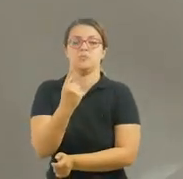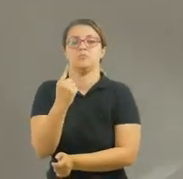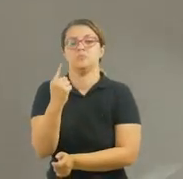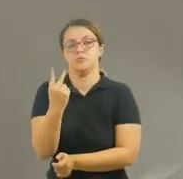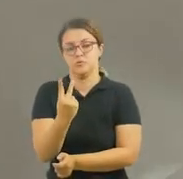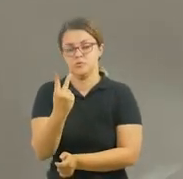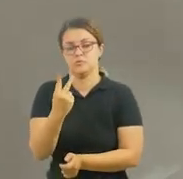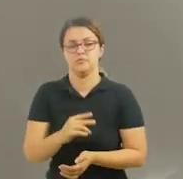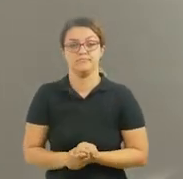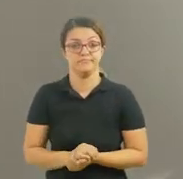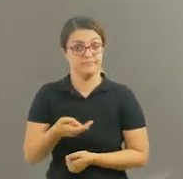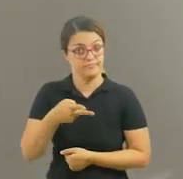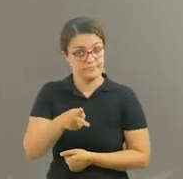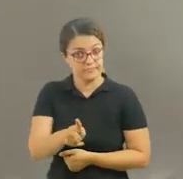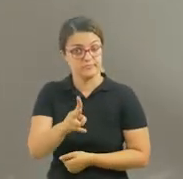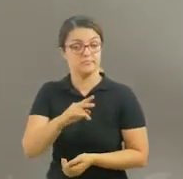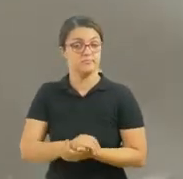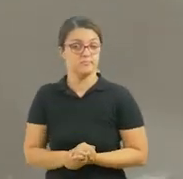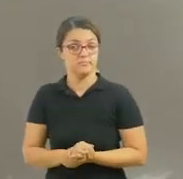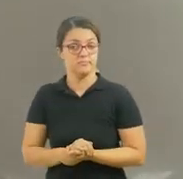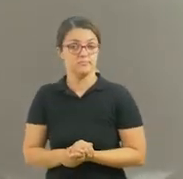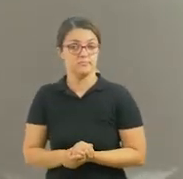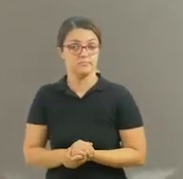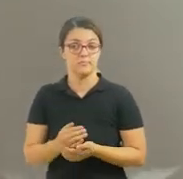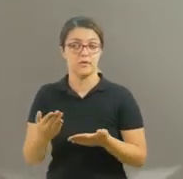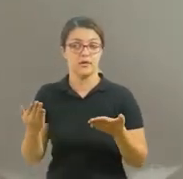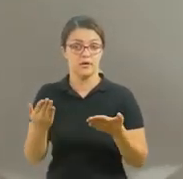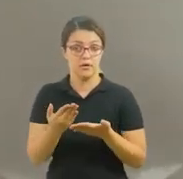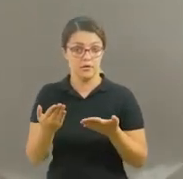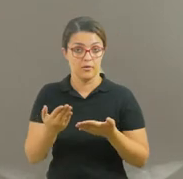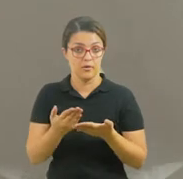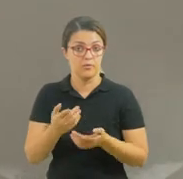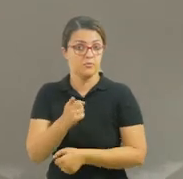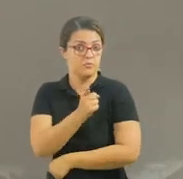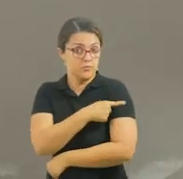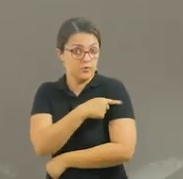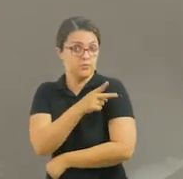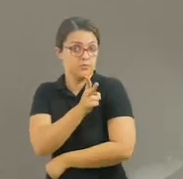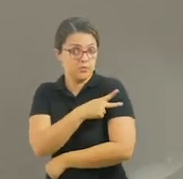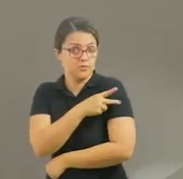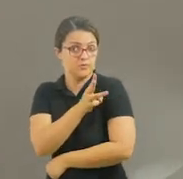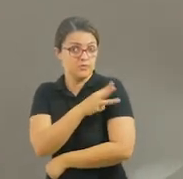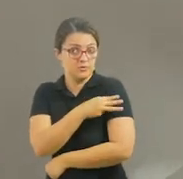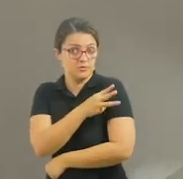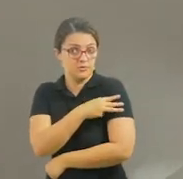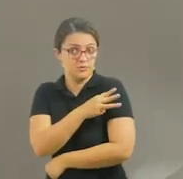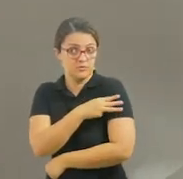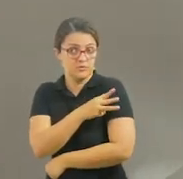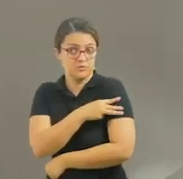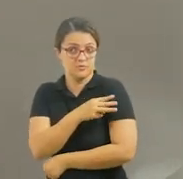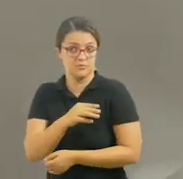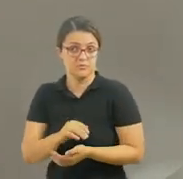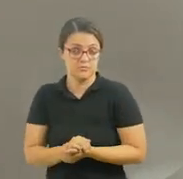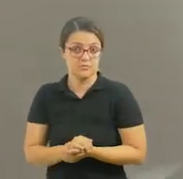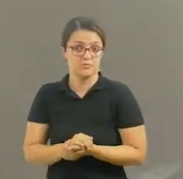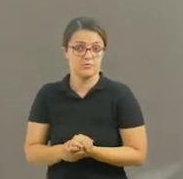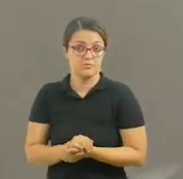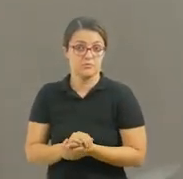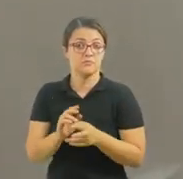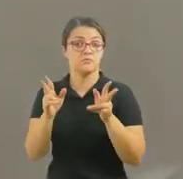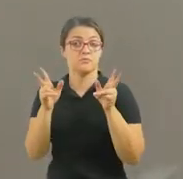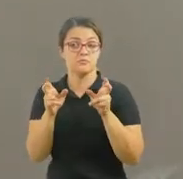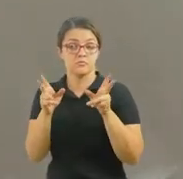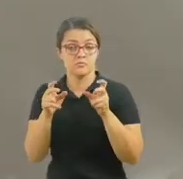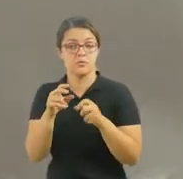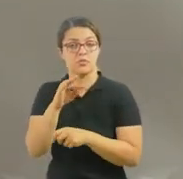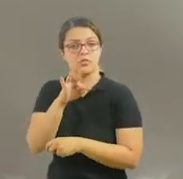Pré-1 e do Pré-2. Continuando, vamos para as turmas do primeiro, segundo e terceiro ano, que